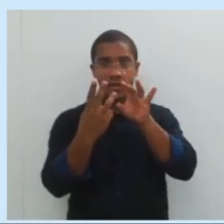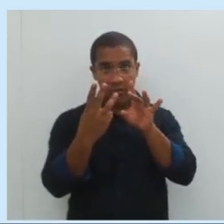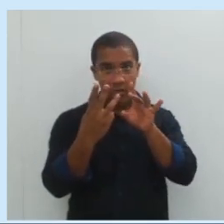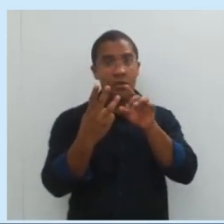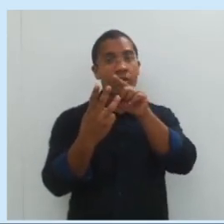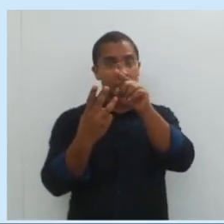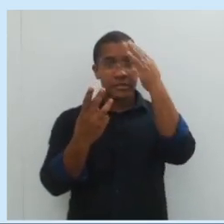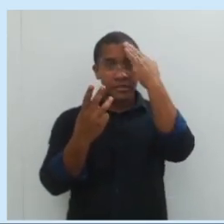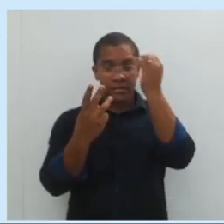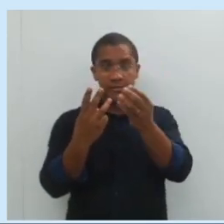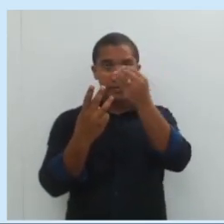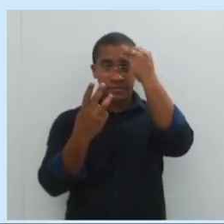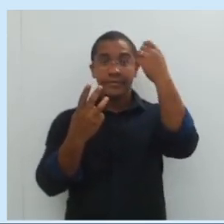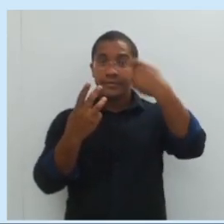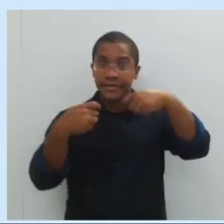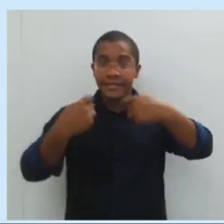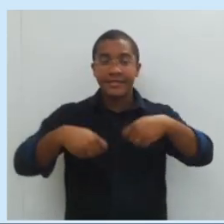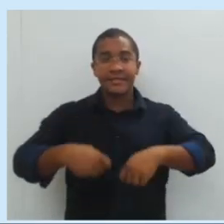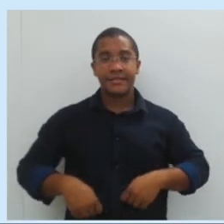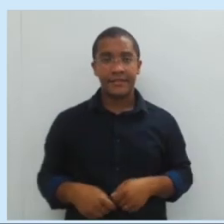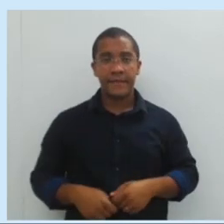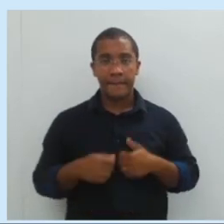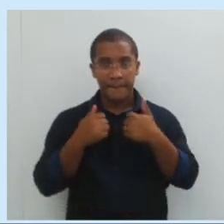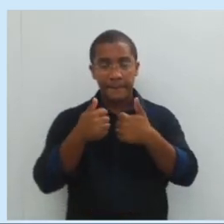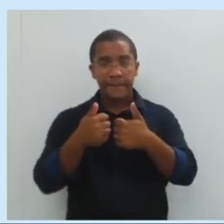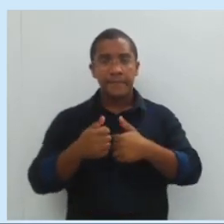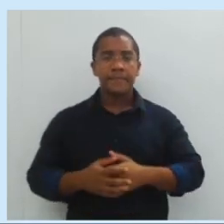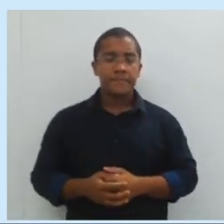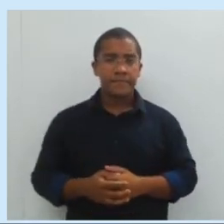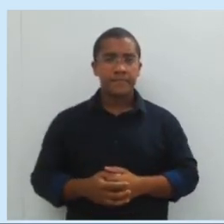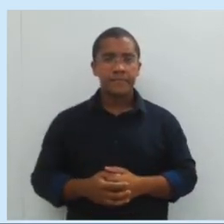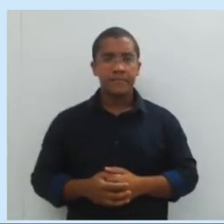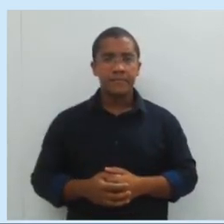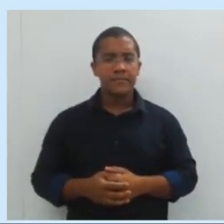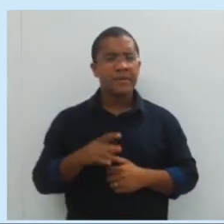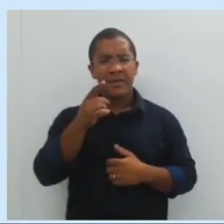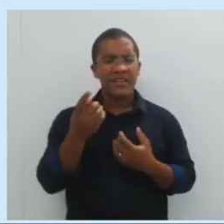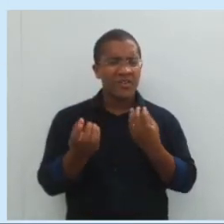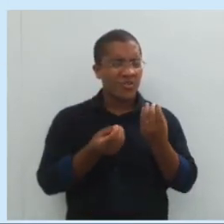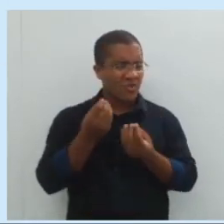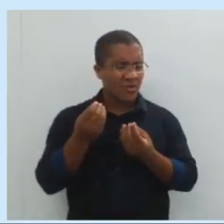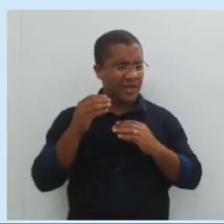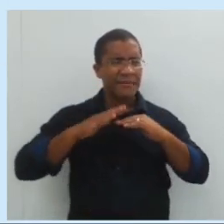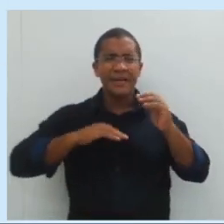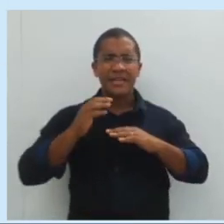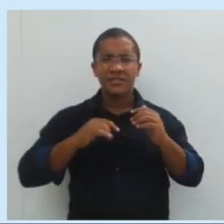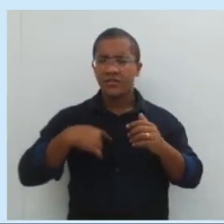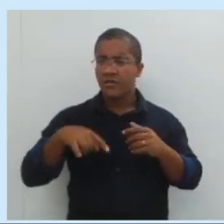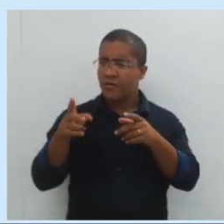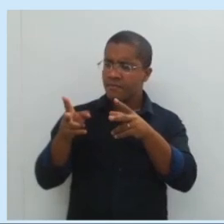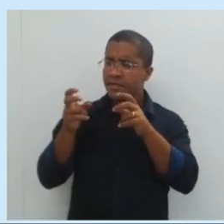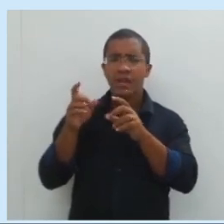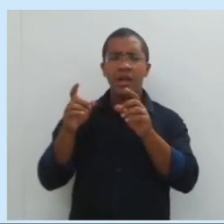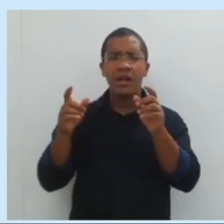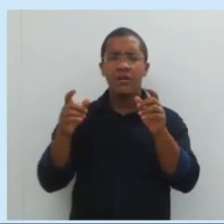a força resistente no meio, é a alavanca interresistente. Vamos na prática. Porque na prática a gente